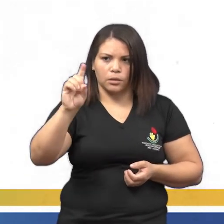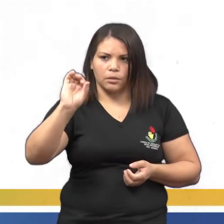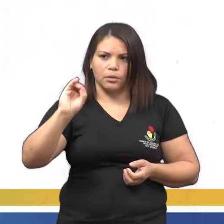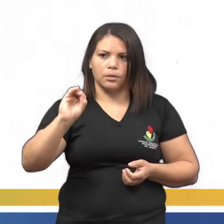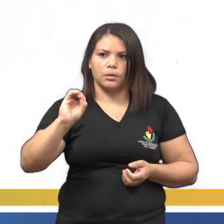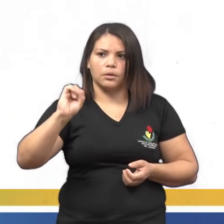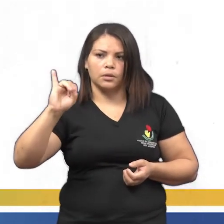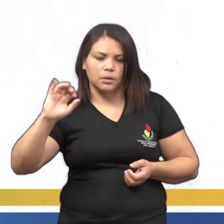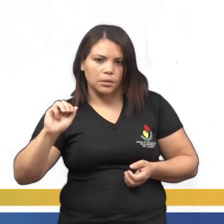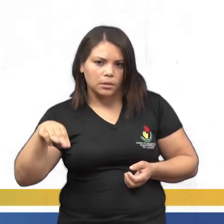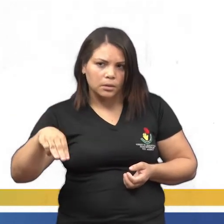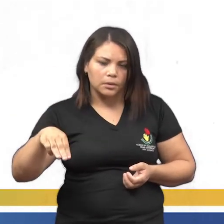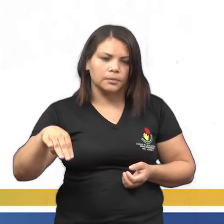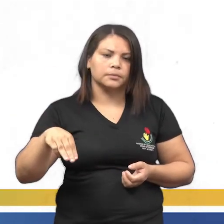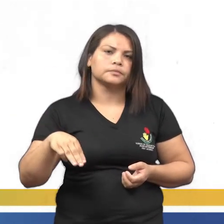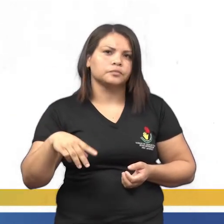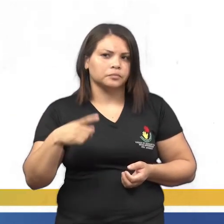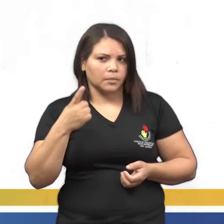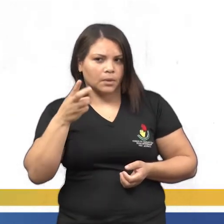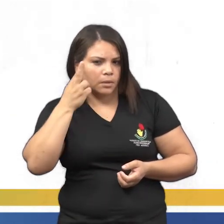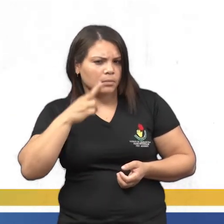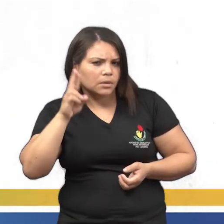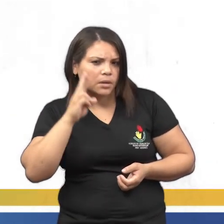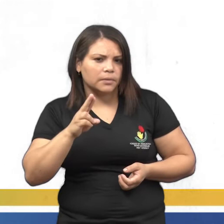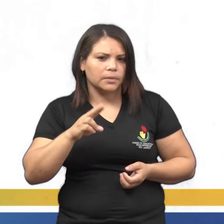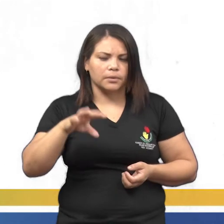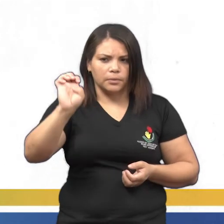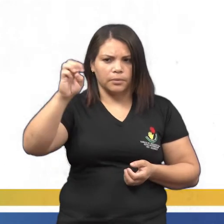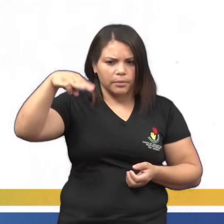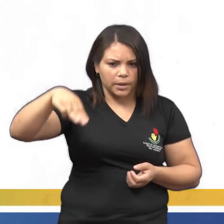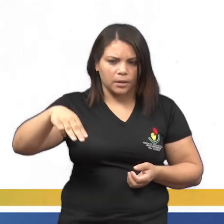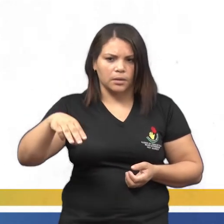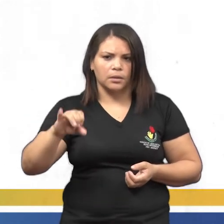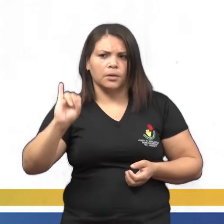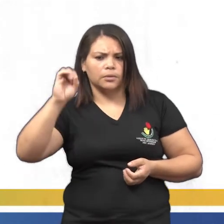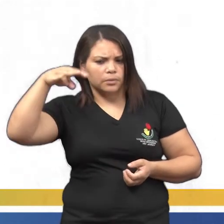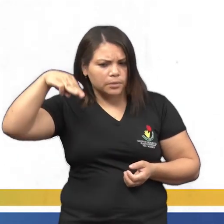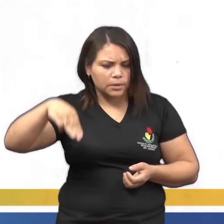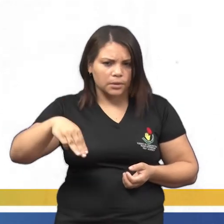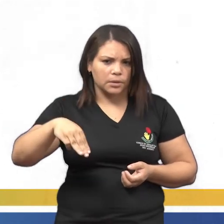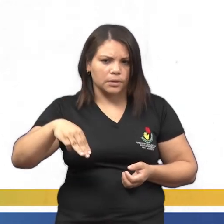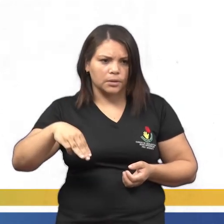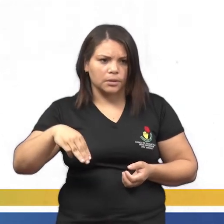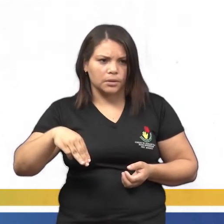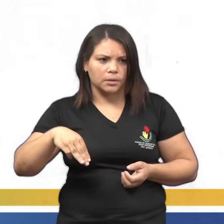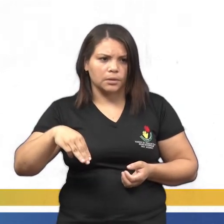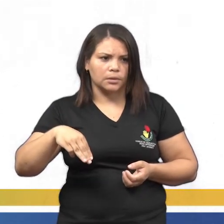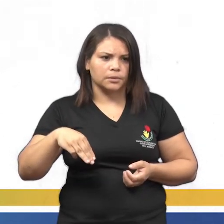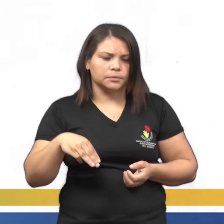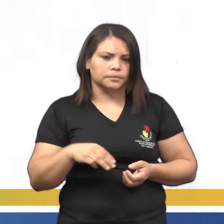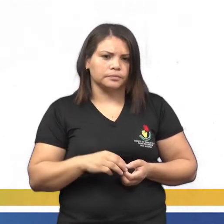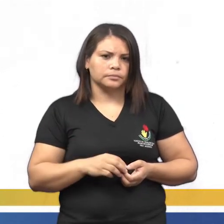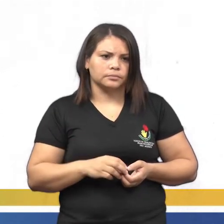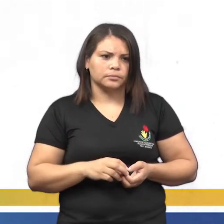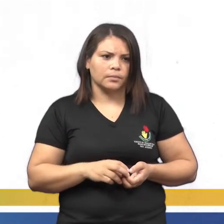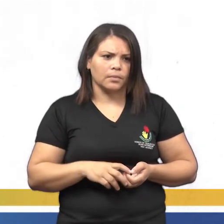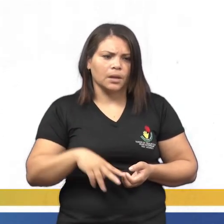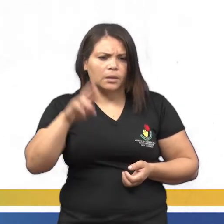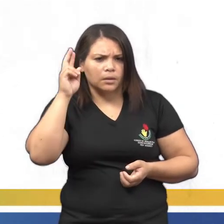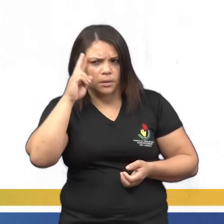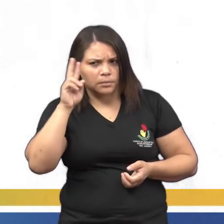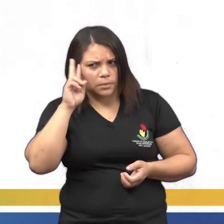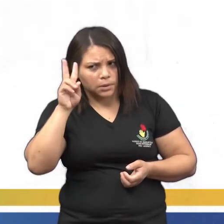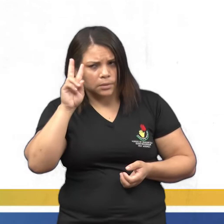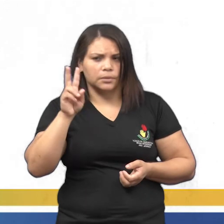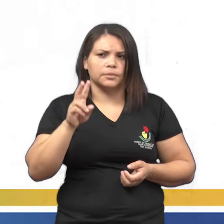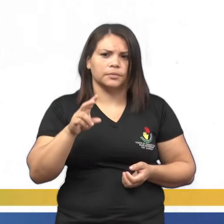amendoim, observem só. Amendoim. O EM, né? E o IN, no caso. Isso é muito bem lembrado. O